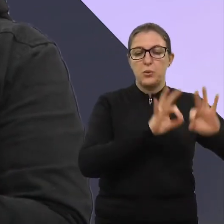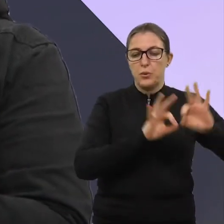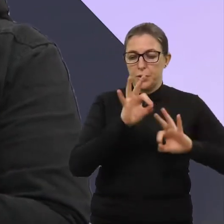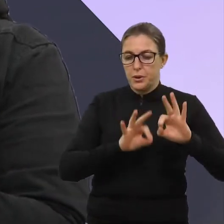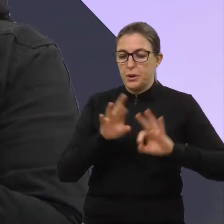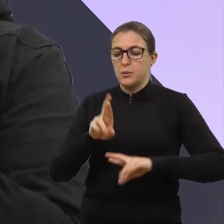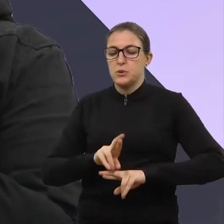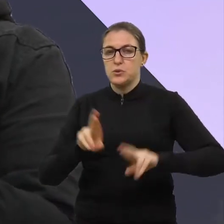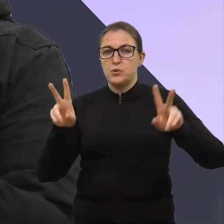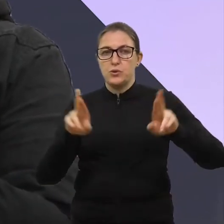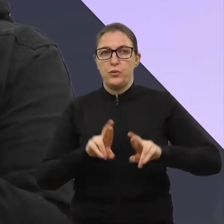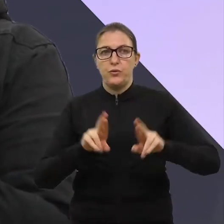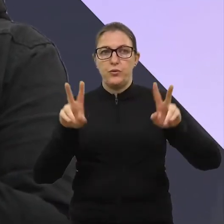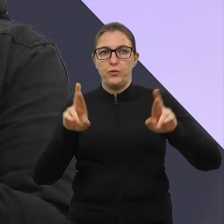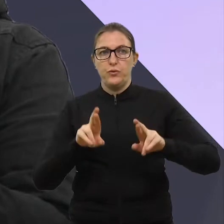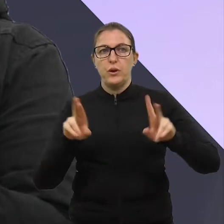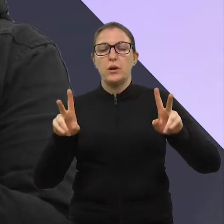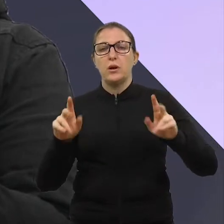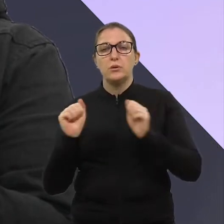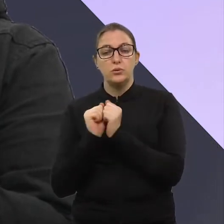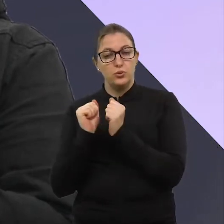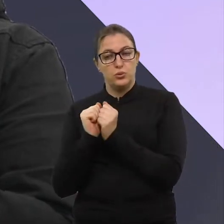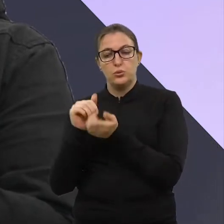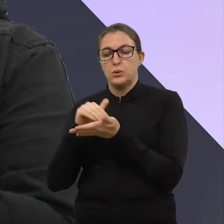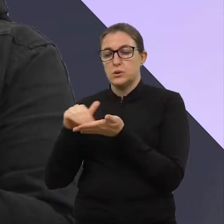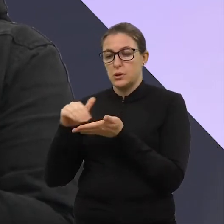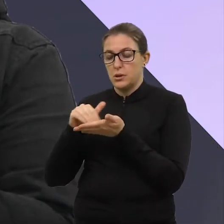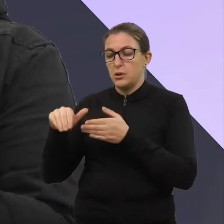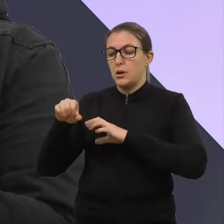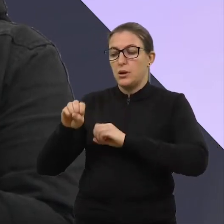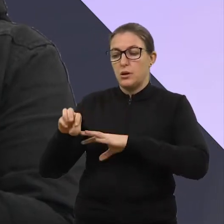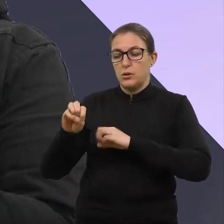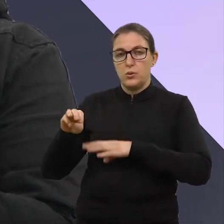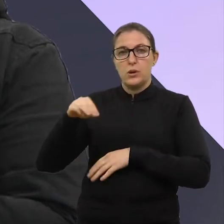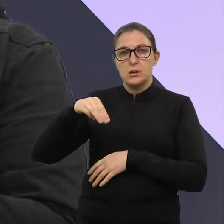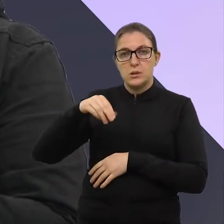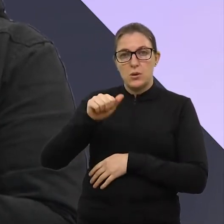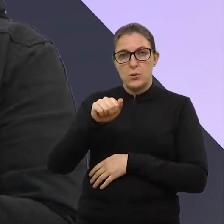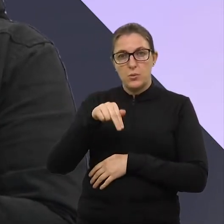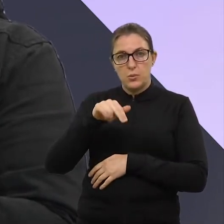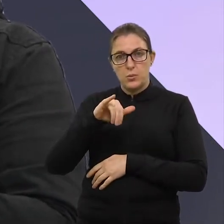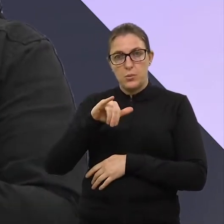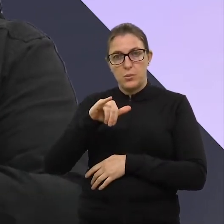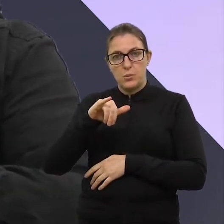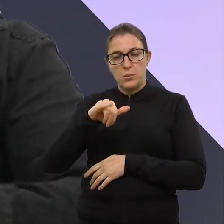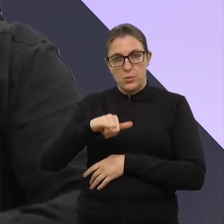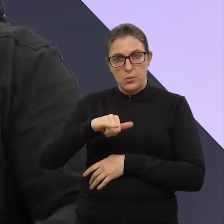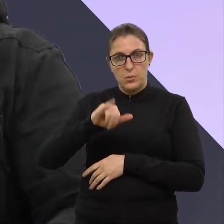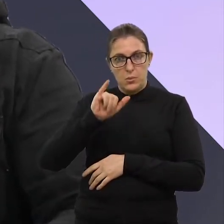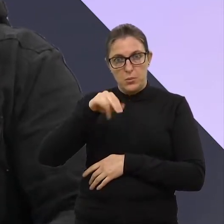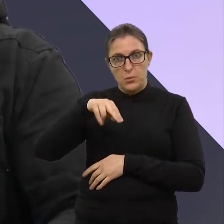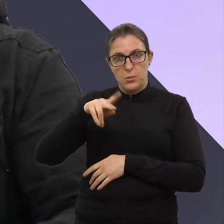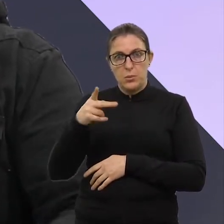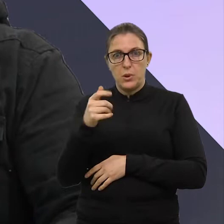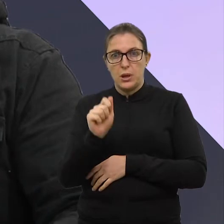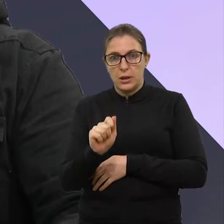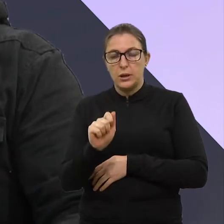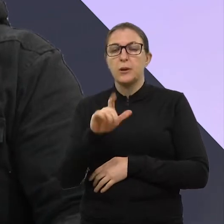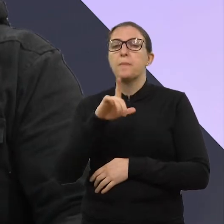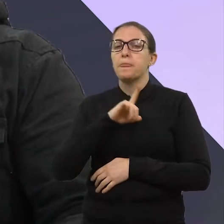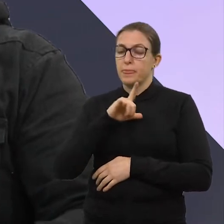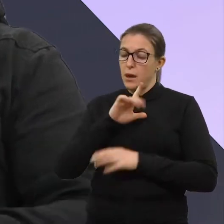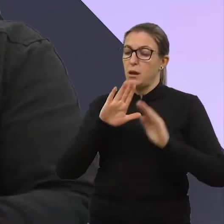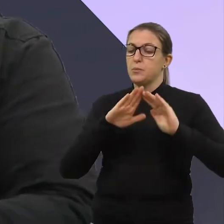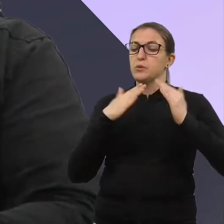ficasse, do ponto de vista administrativo, tudo muito bem construído, né? Então, hoje, a gente conta com o Belas Artes, mantendo a sua tradição, sua história de